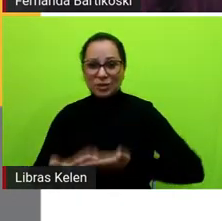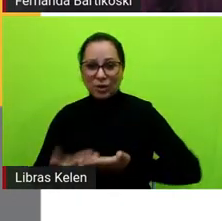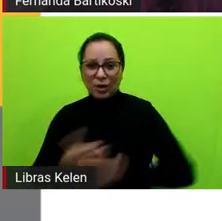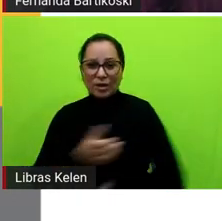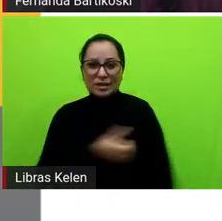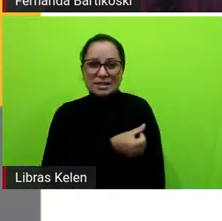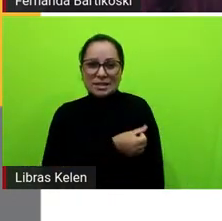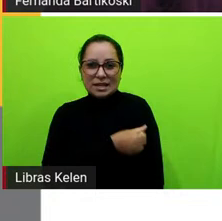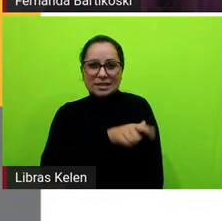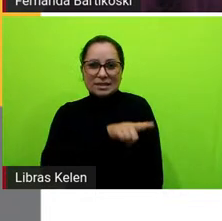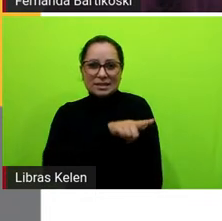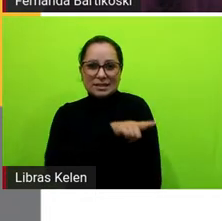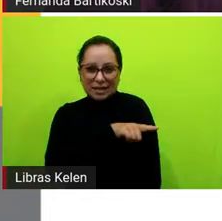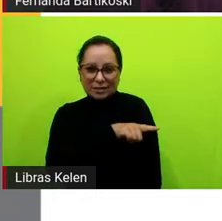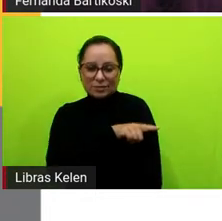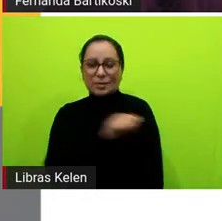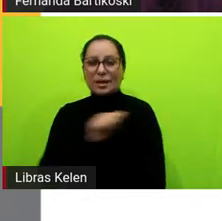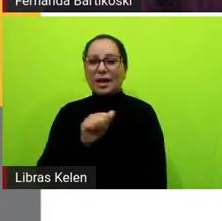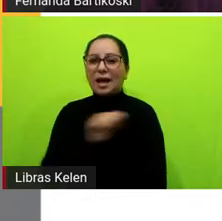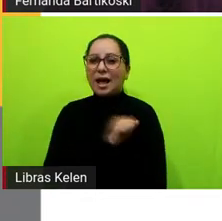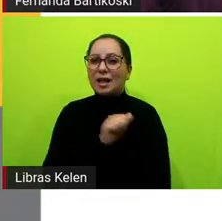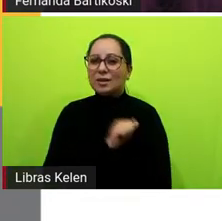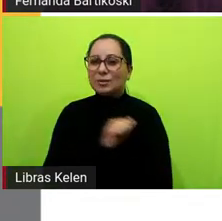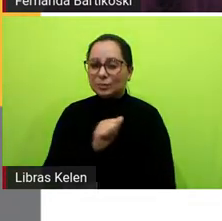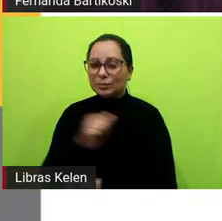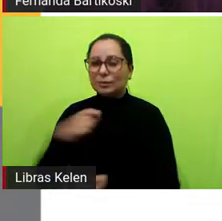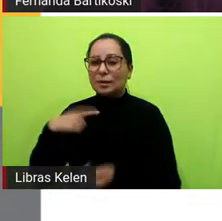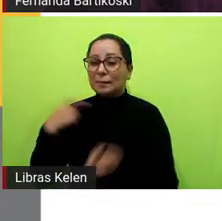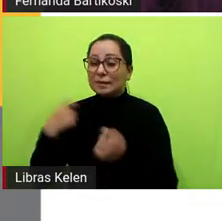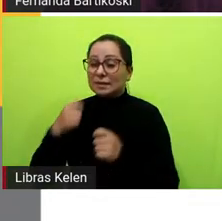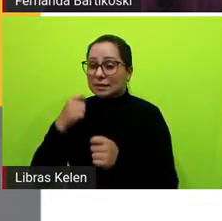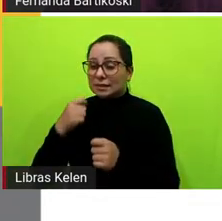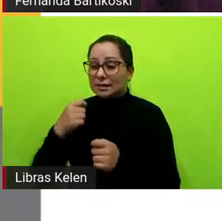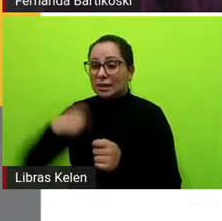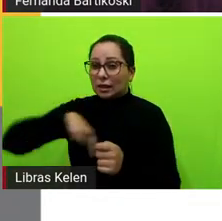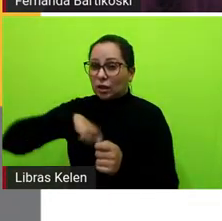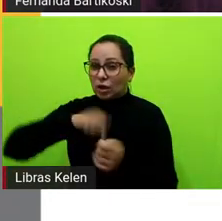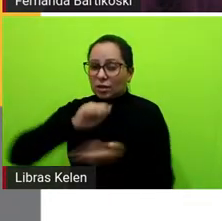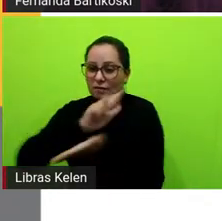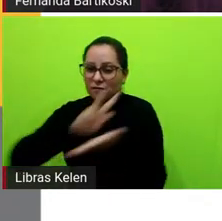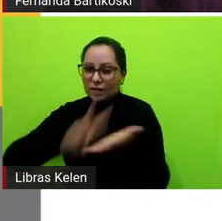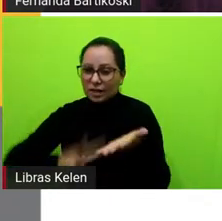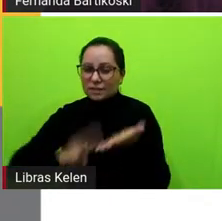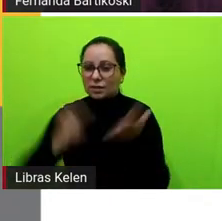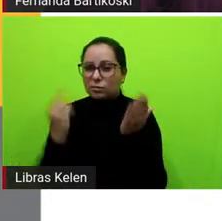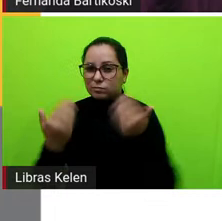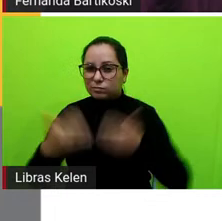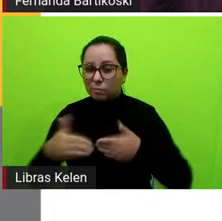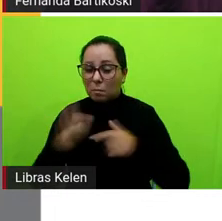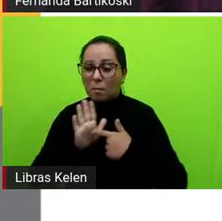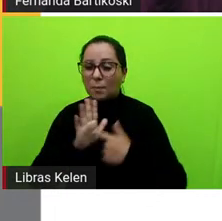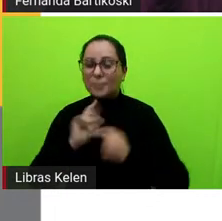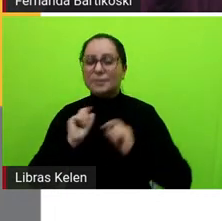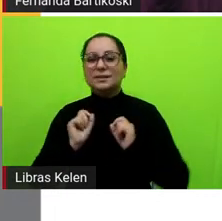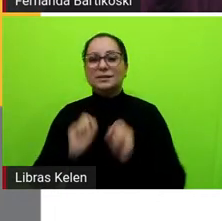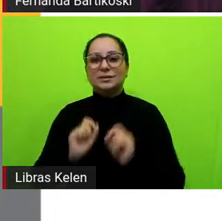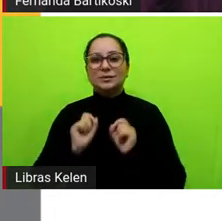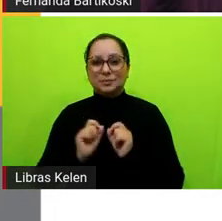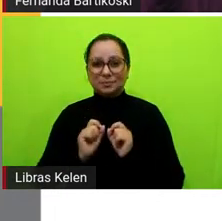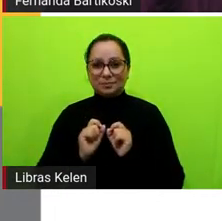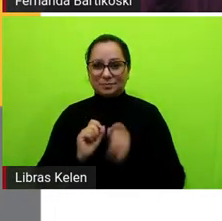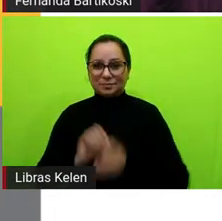anos a avaliação diagnóstica né que os alunos participaram mostrou ainda